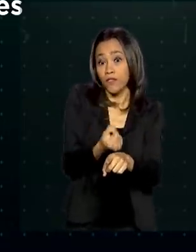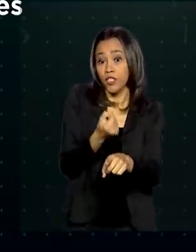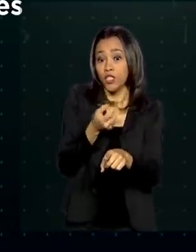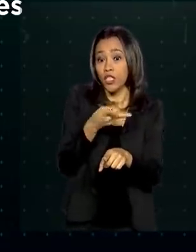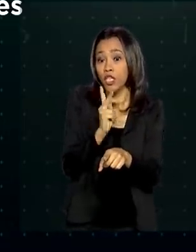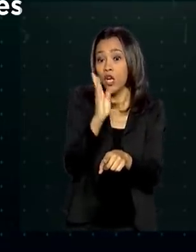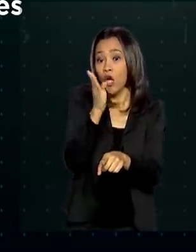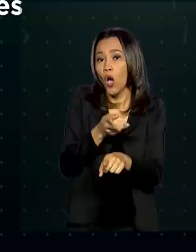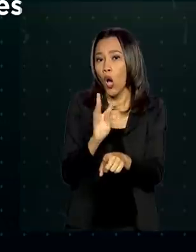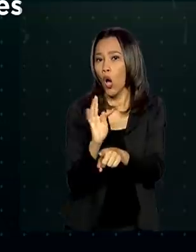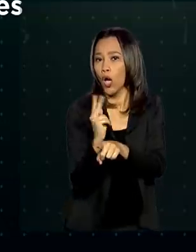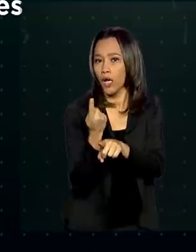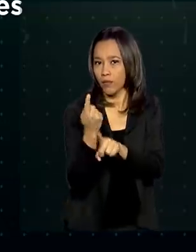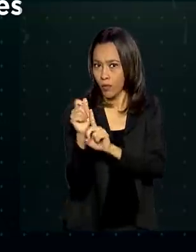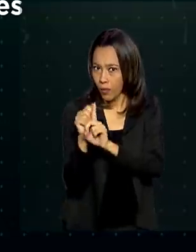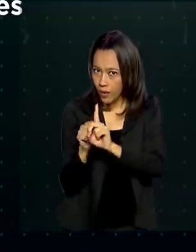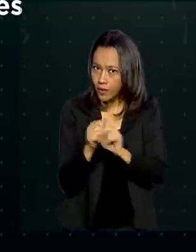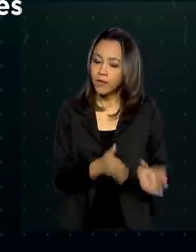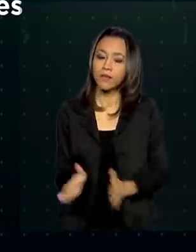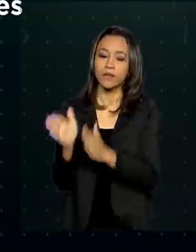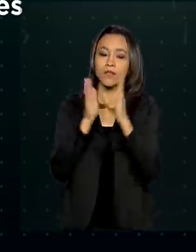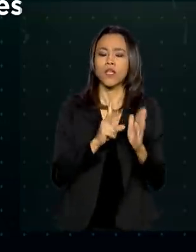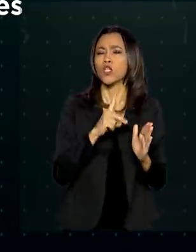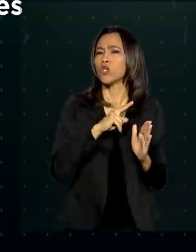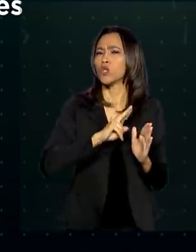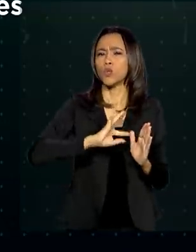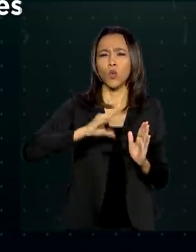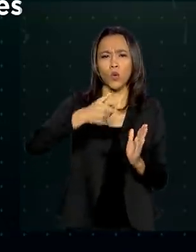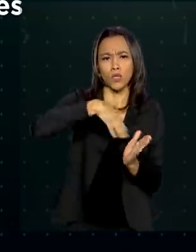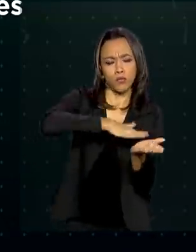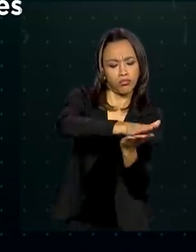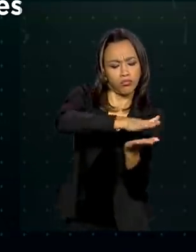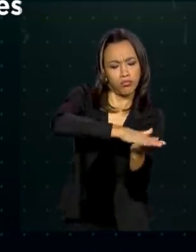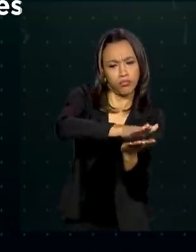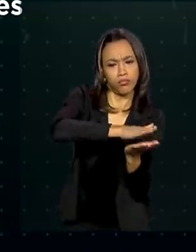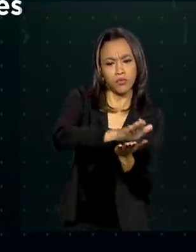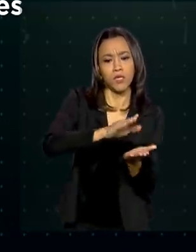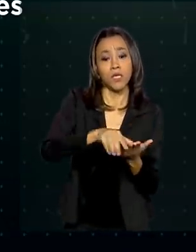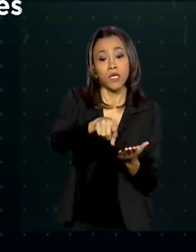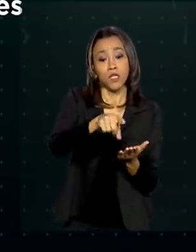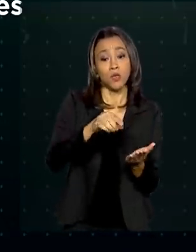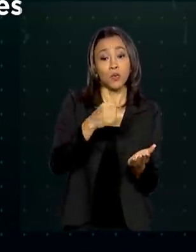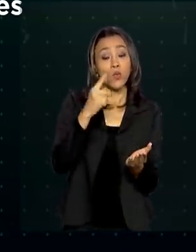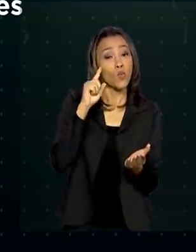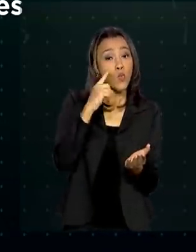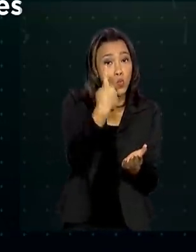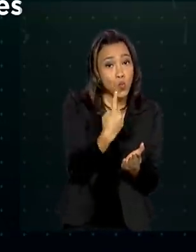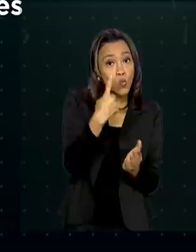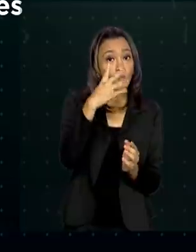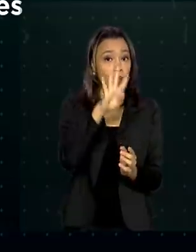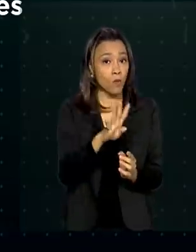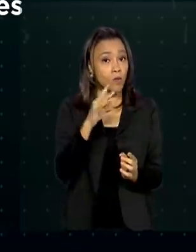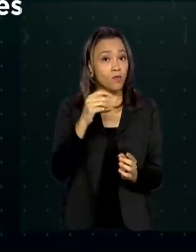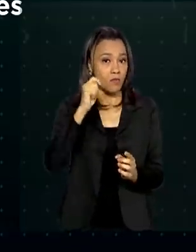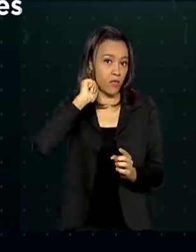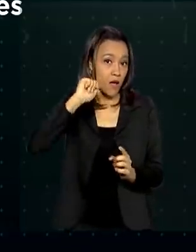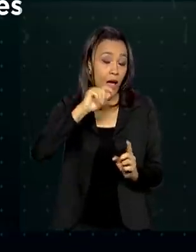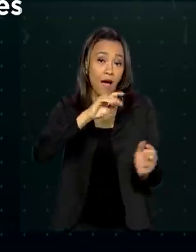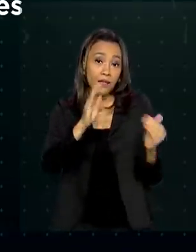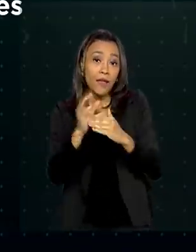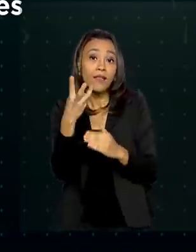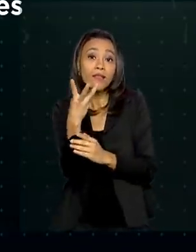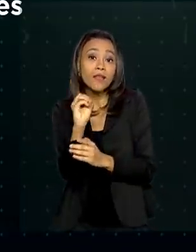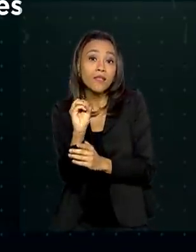mês. Todas as faturas emitidas de 1 do 4 a 30 do 6 já devem ser enviadas com